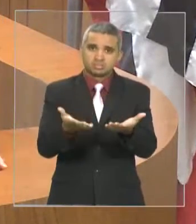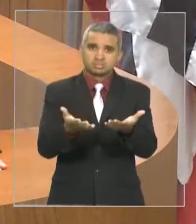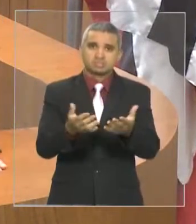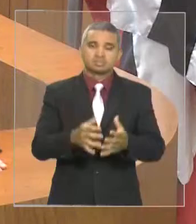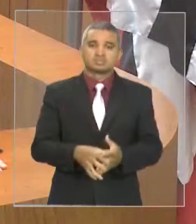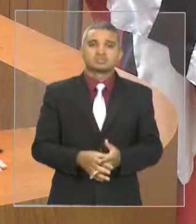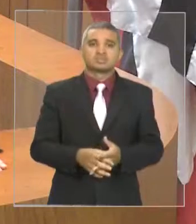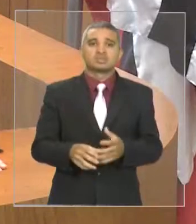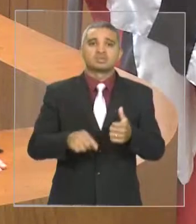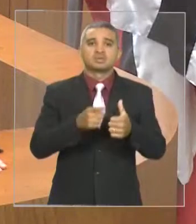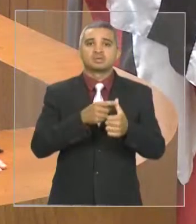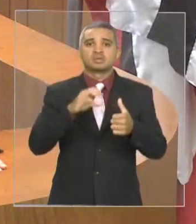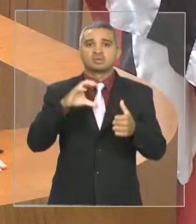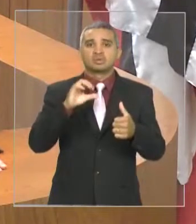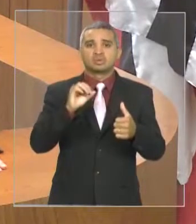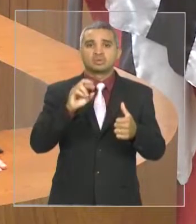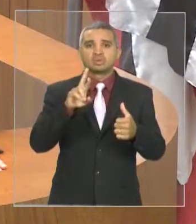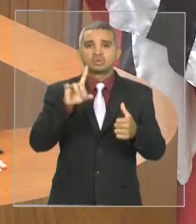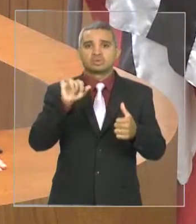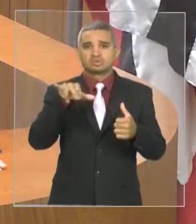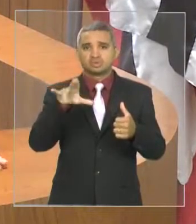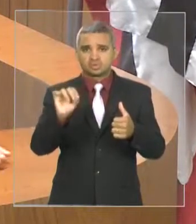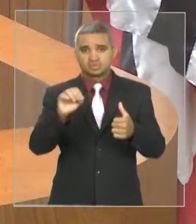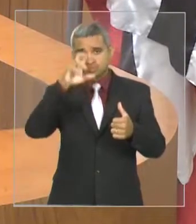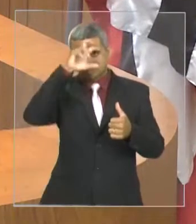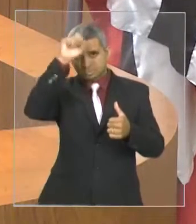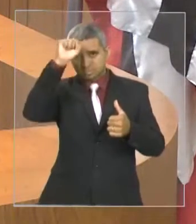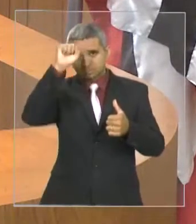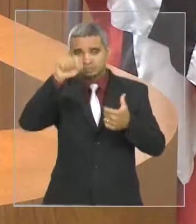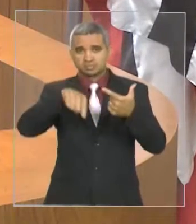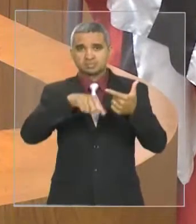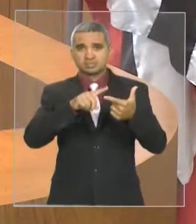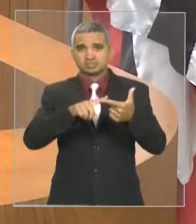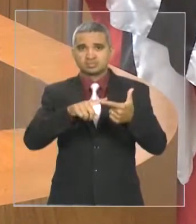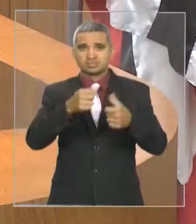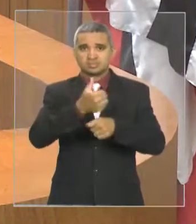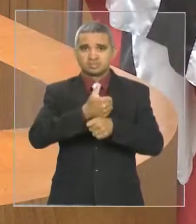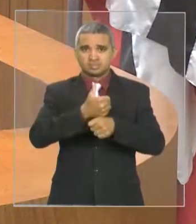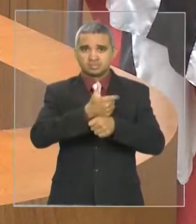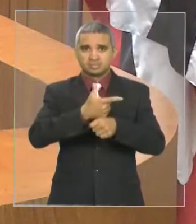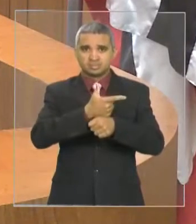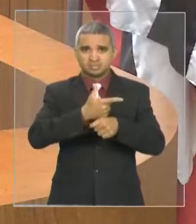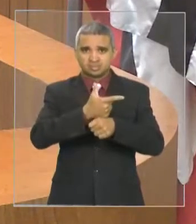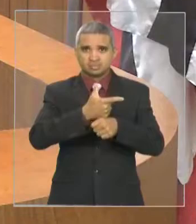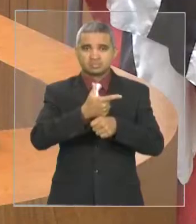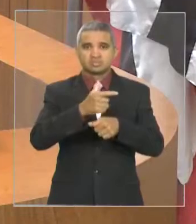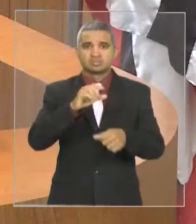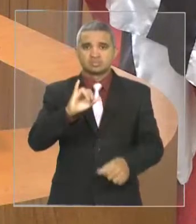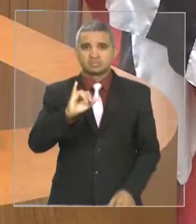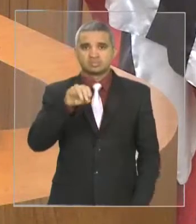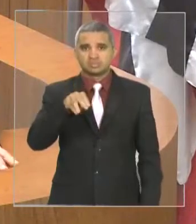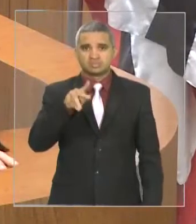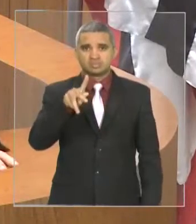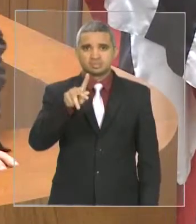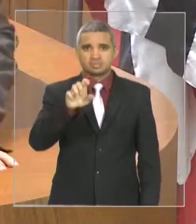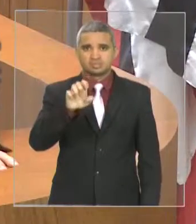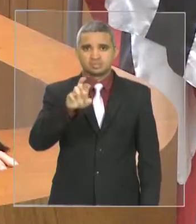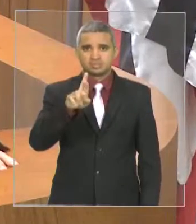vice-imperatriz. Eu gostaria de dizer que esse jogo, quando ocorreu, no dia seguinte,